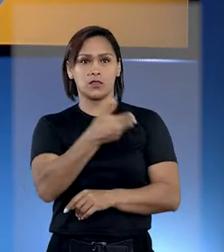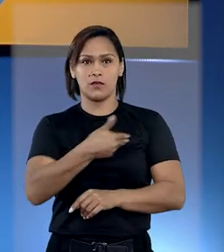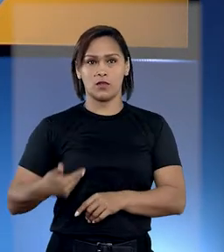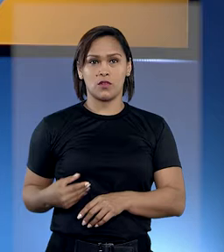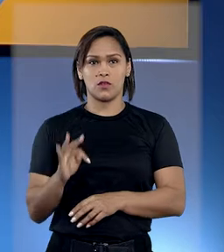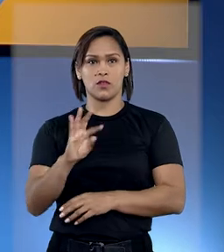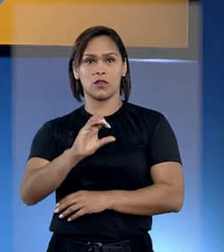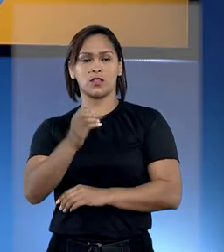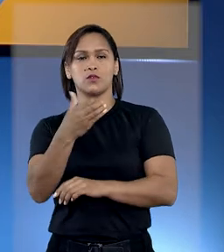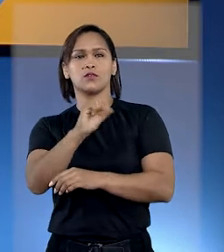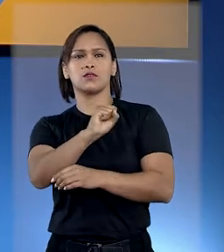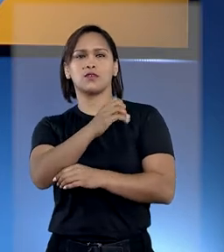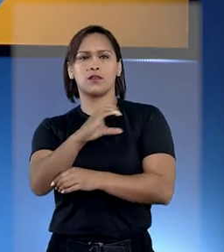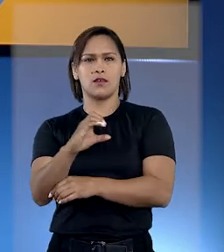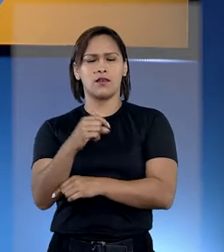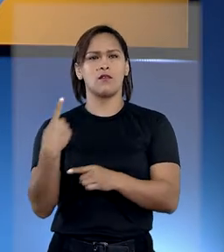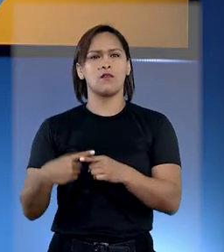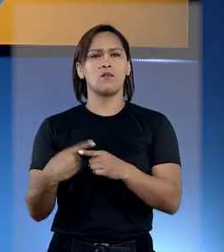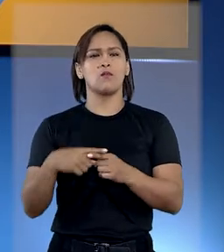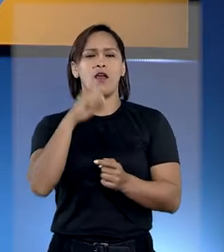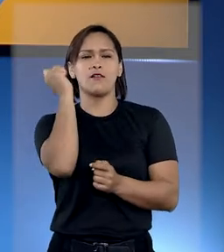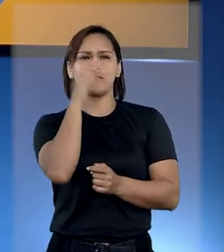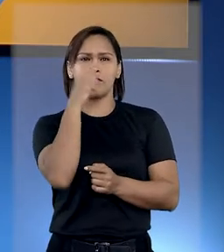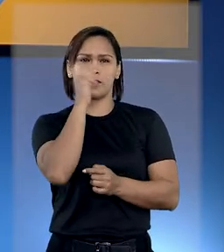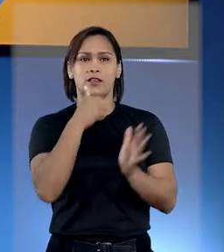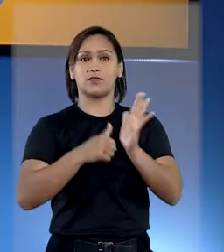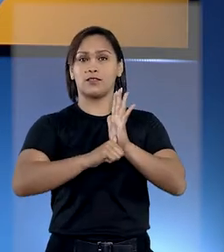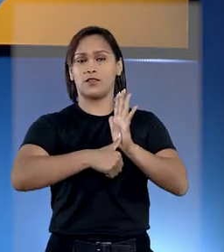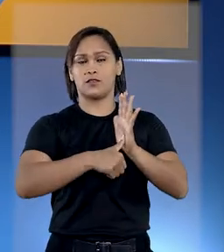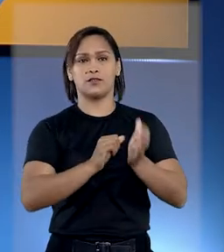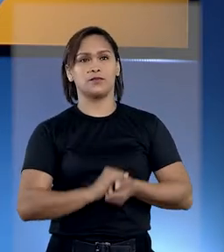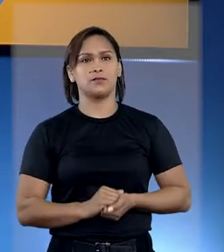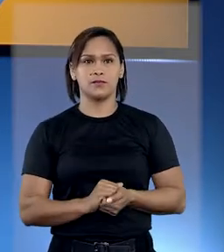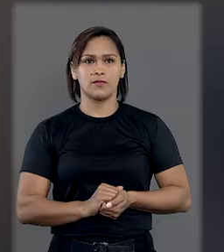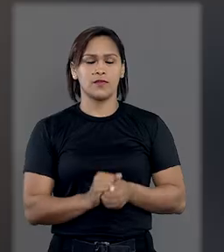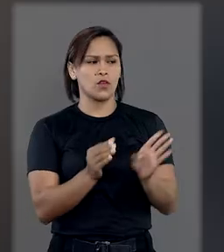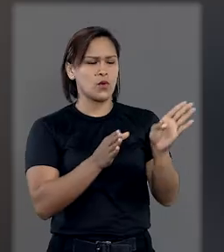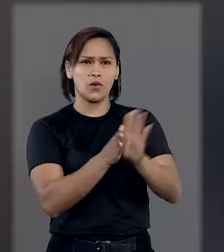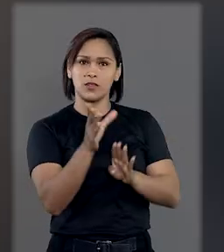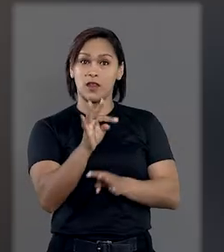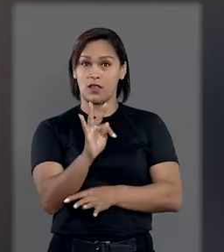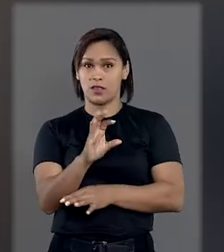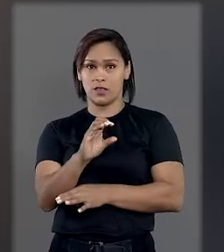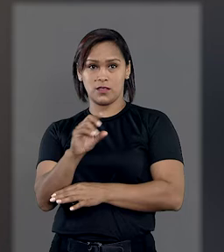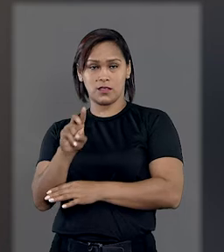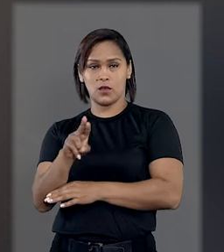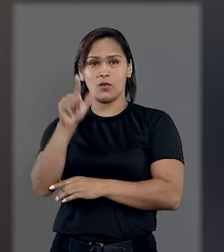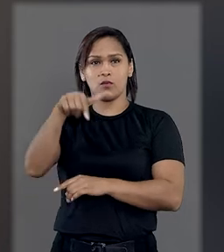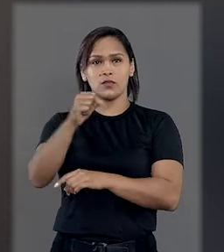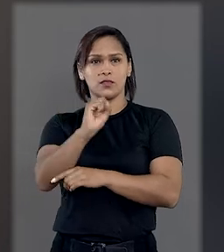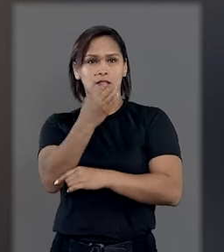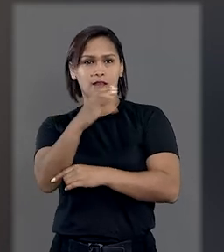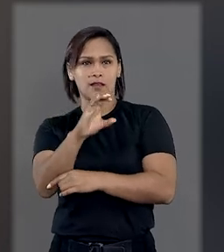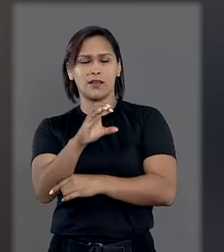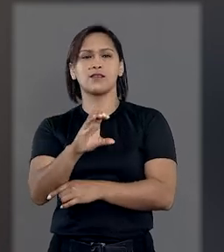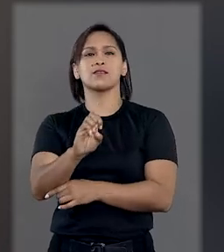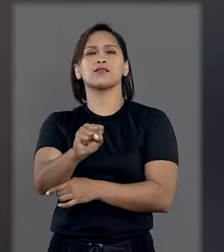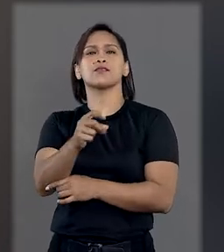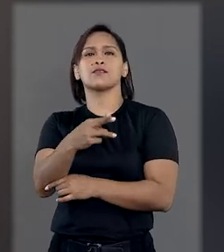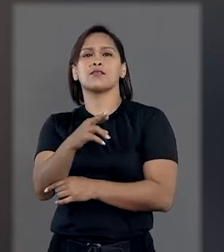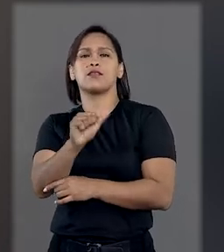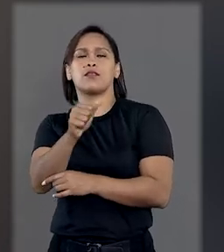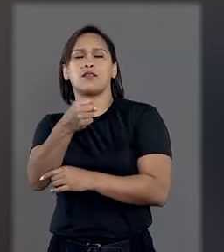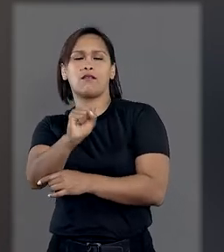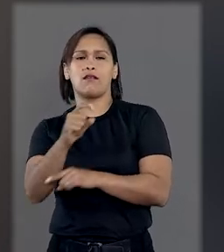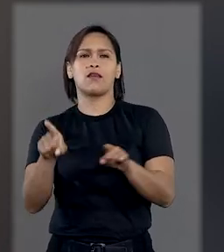servidor do Tribunal de Contas de Santa Catarina por falsidade ideológica. O conselheiro do Tribunal de Contas de Santa Catarina,